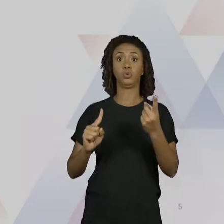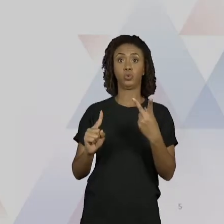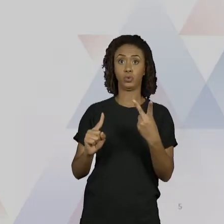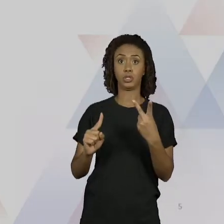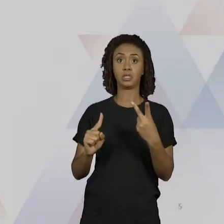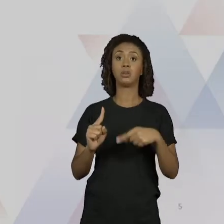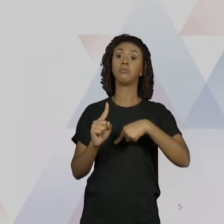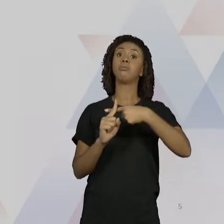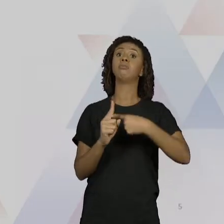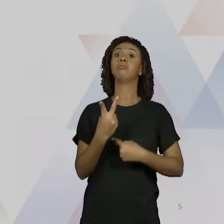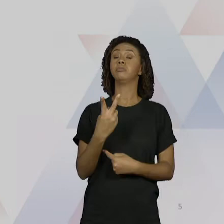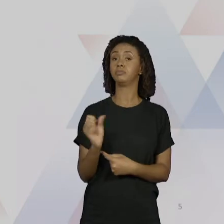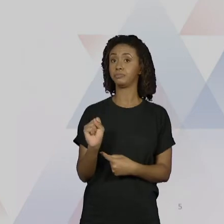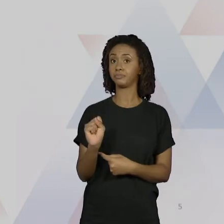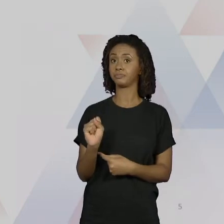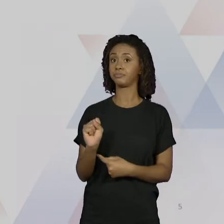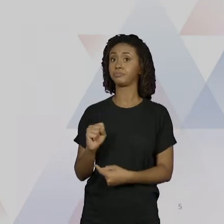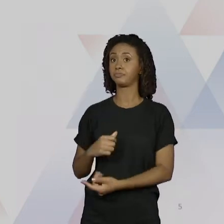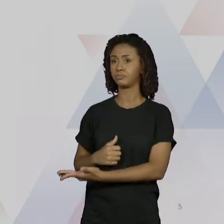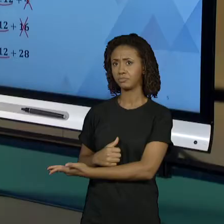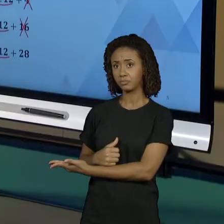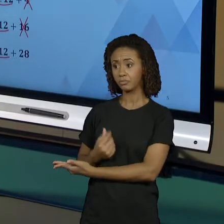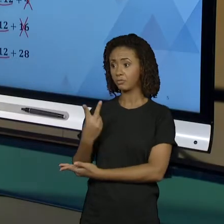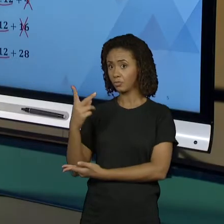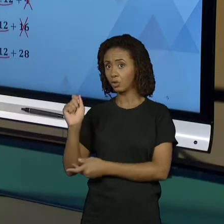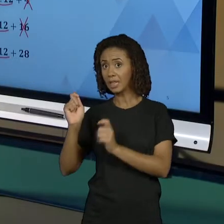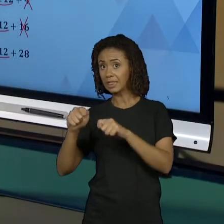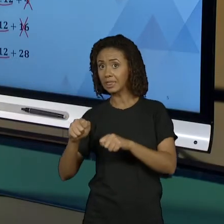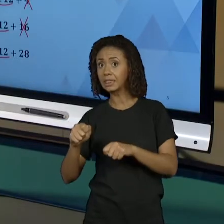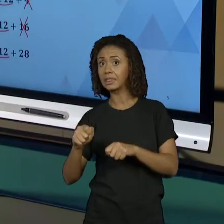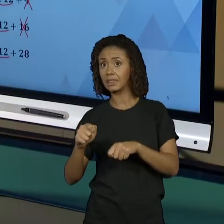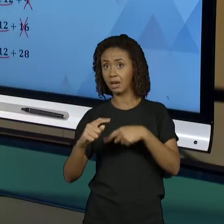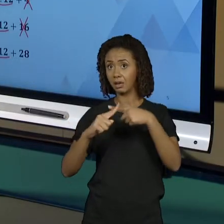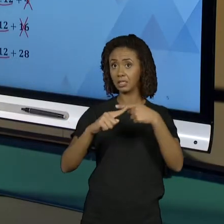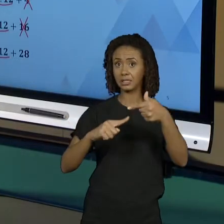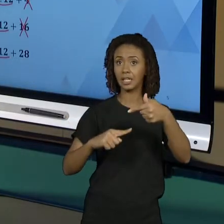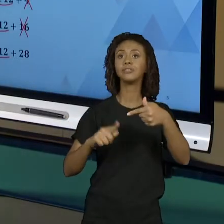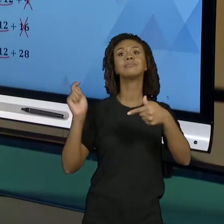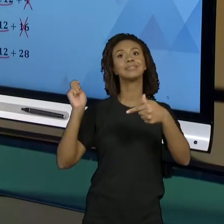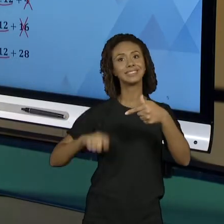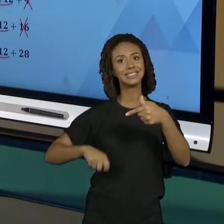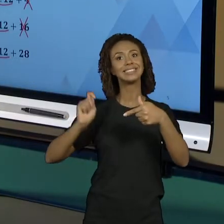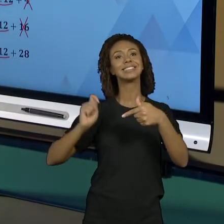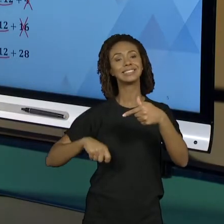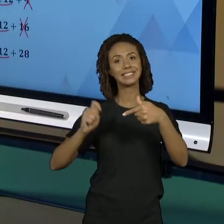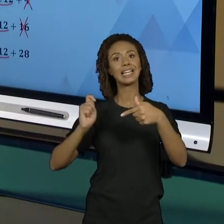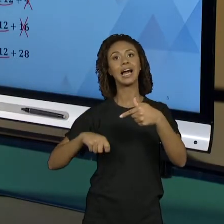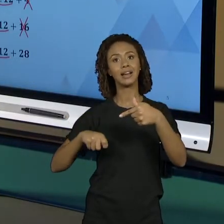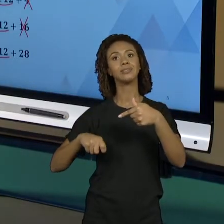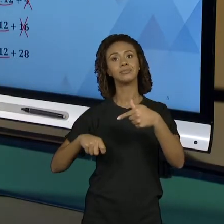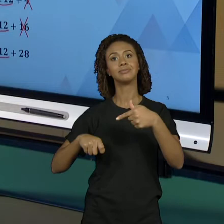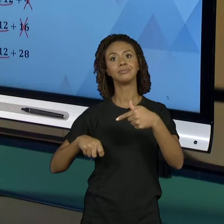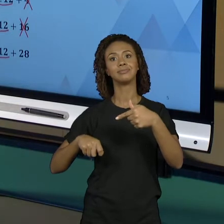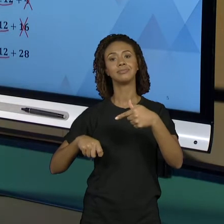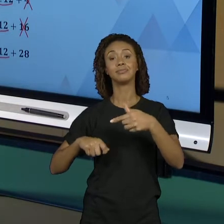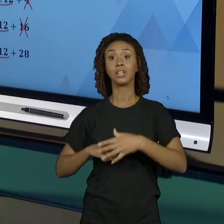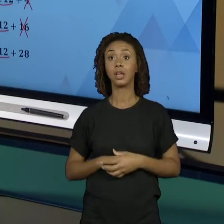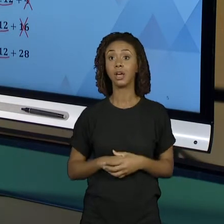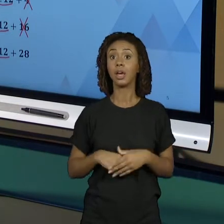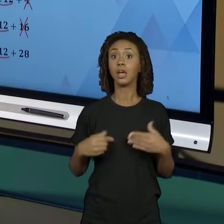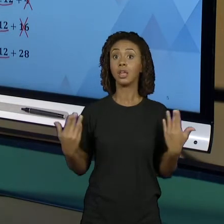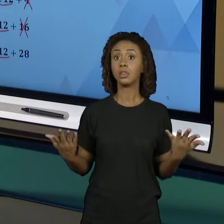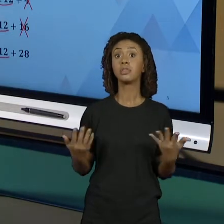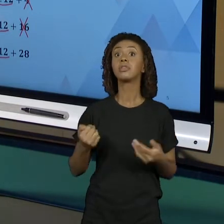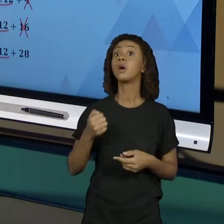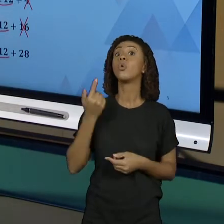mais 28. O 28 é múltiplo de 7? Opa, é. 28 vezes 7 vezes 4 dá 28. Então, nós já temos